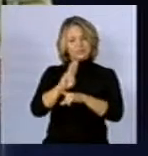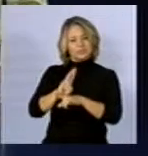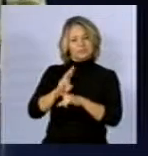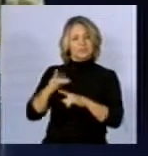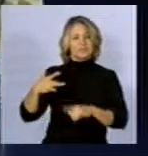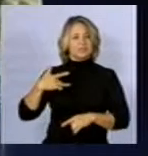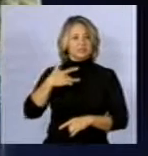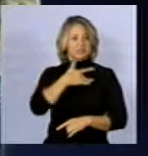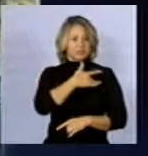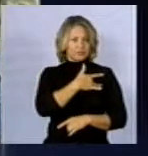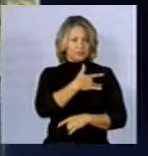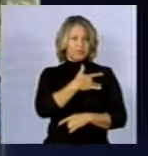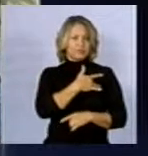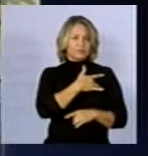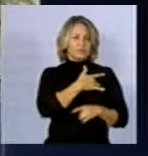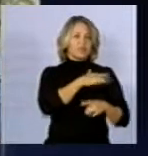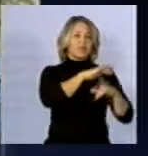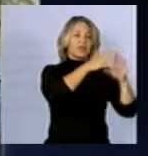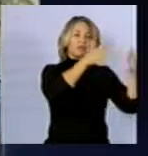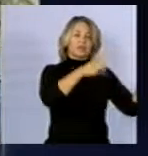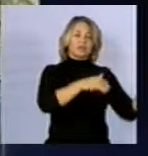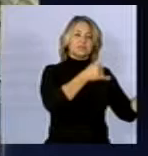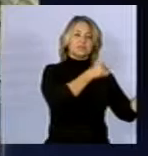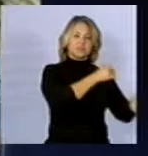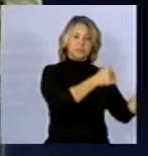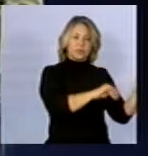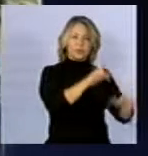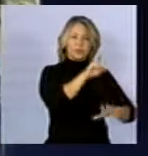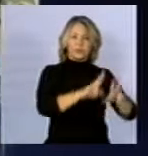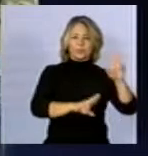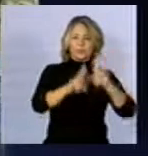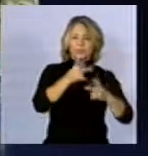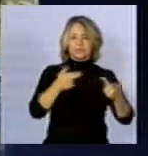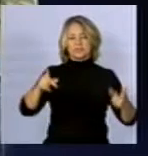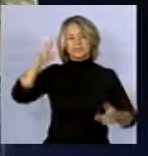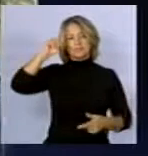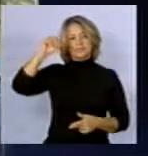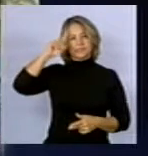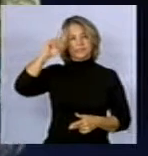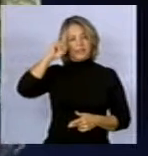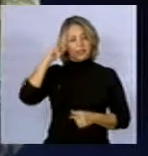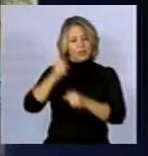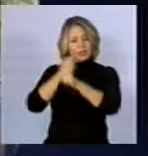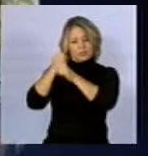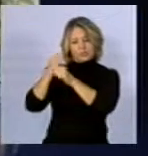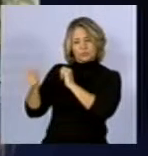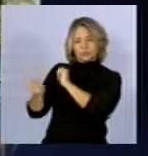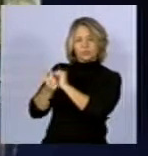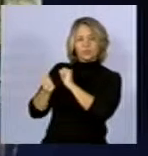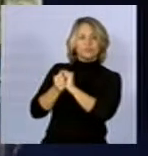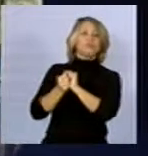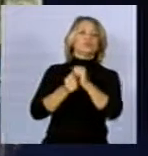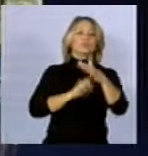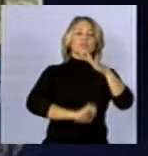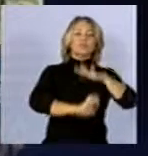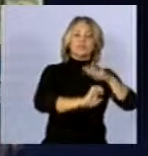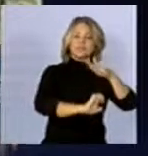de medições de campos eletromagnéticos como atividades de rotina e construção junto com as agências de